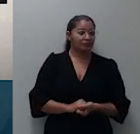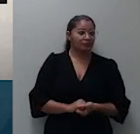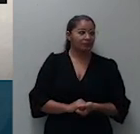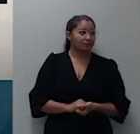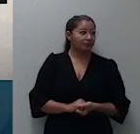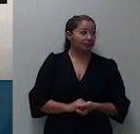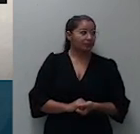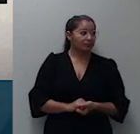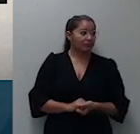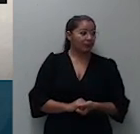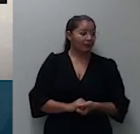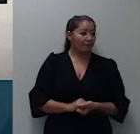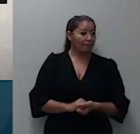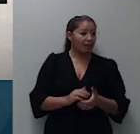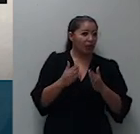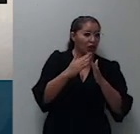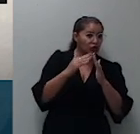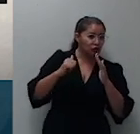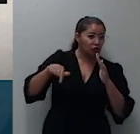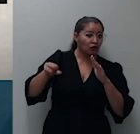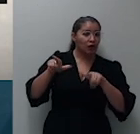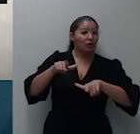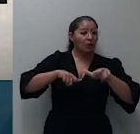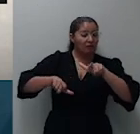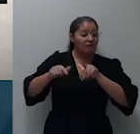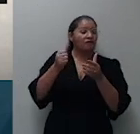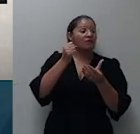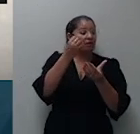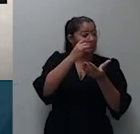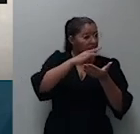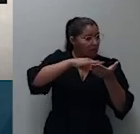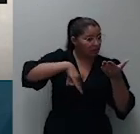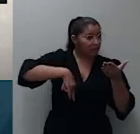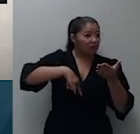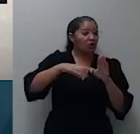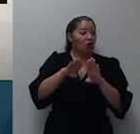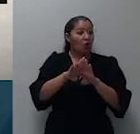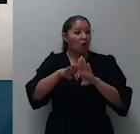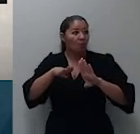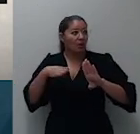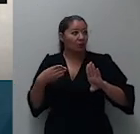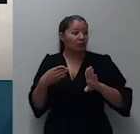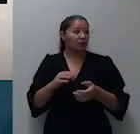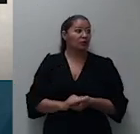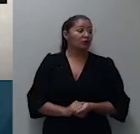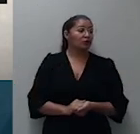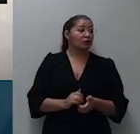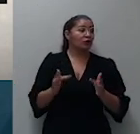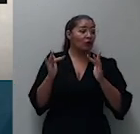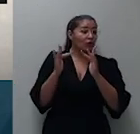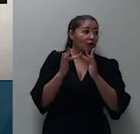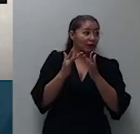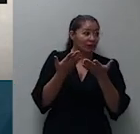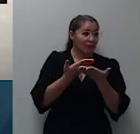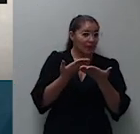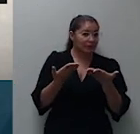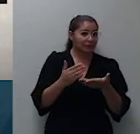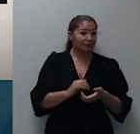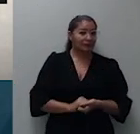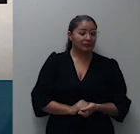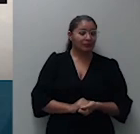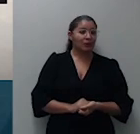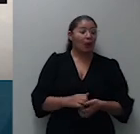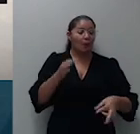retirado o feito de pauta com abertura de conclusão ao ministro Antônio Carlos Ferreira para